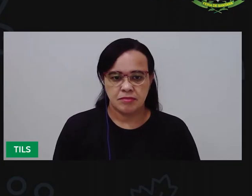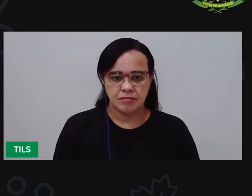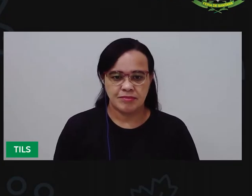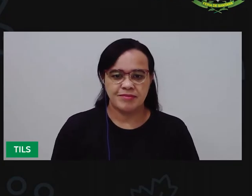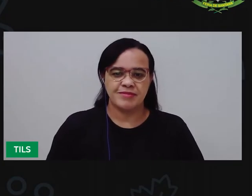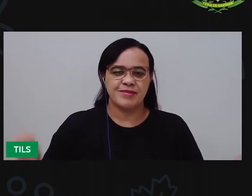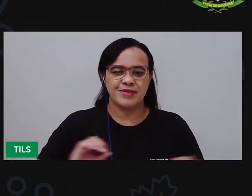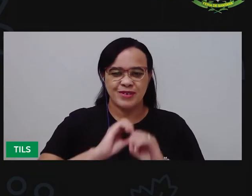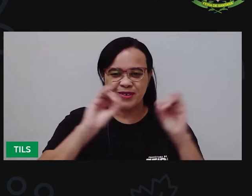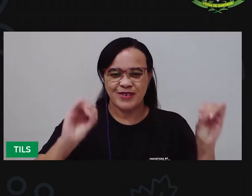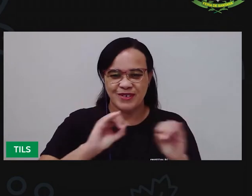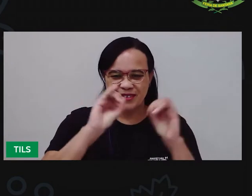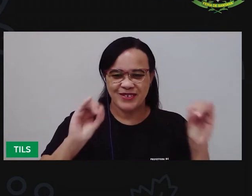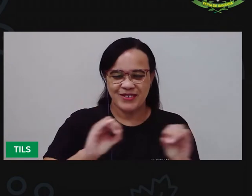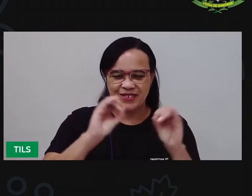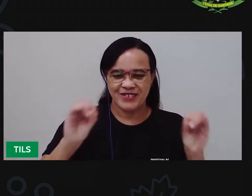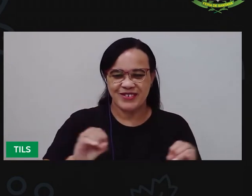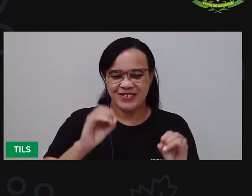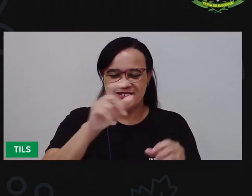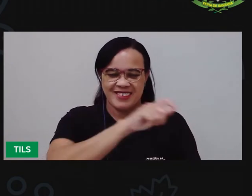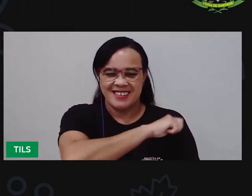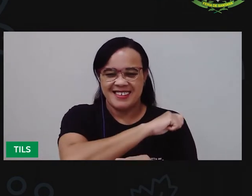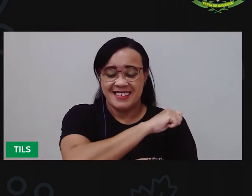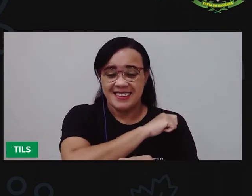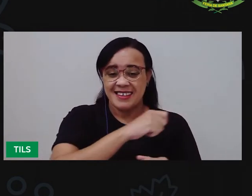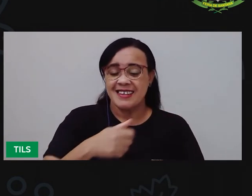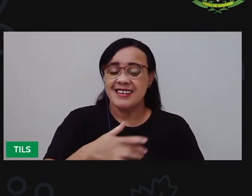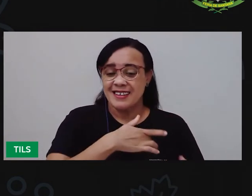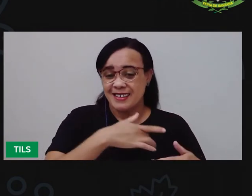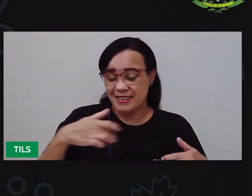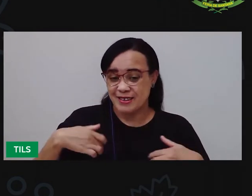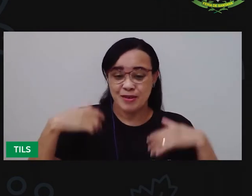Olá, crianças! Tudo bem com vocês?